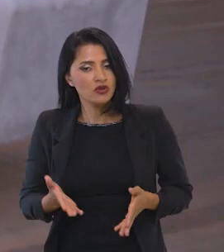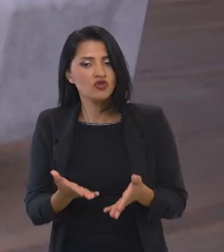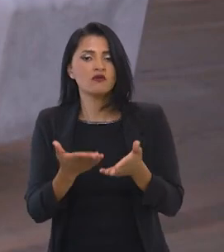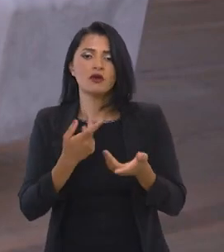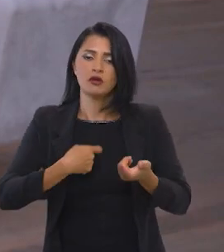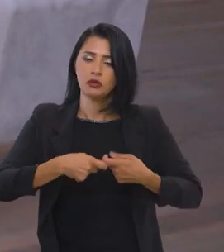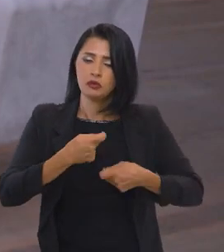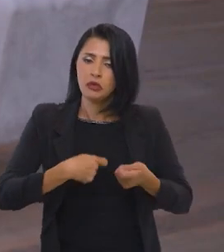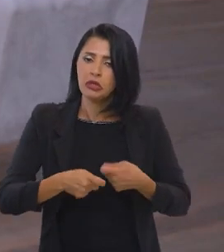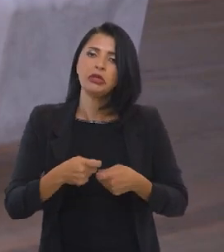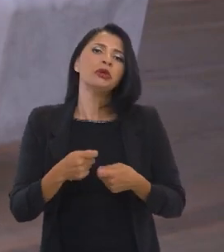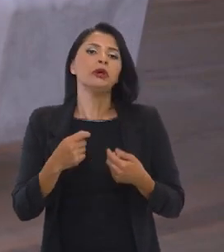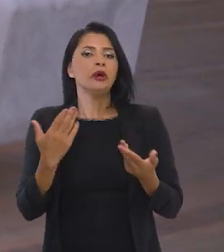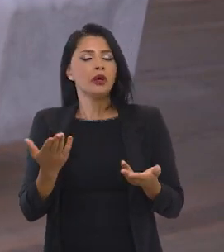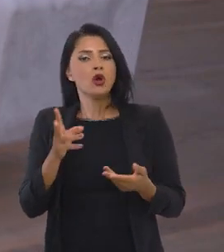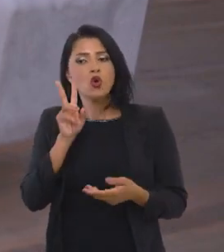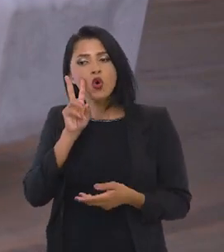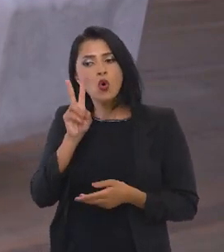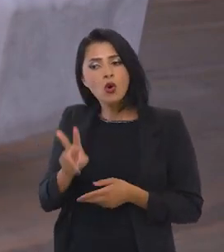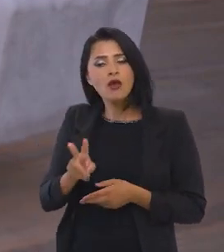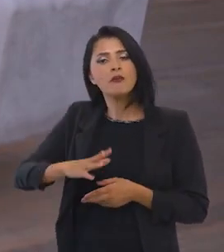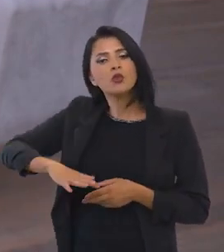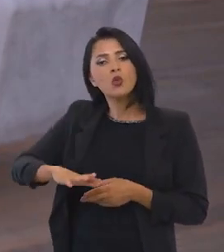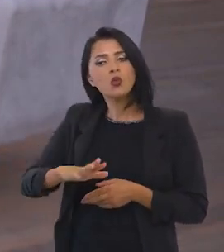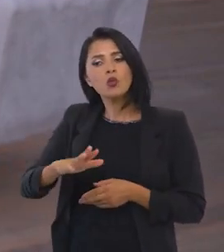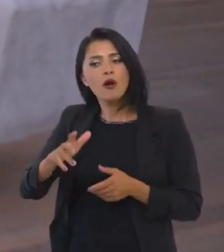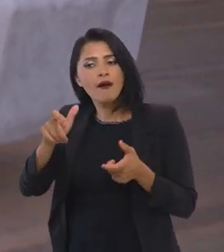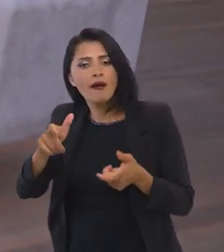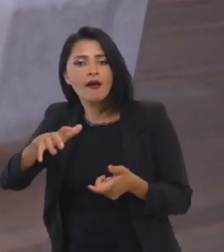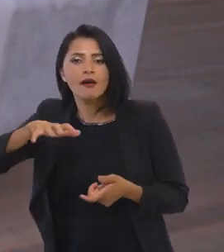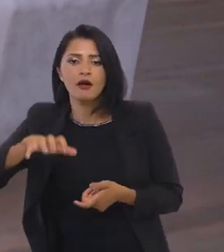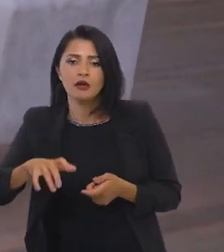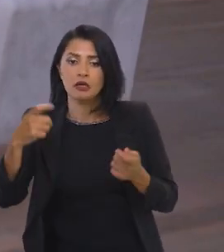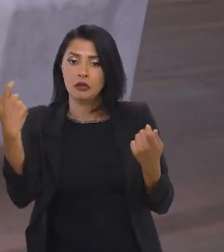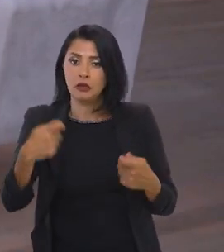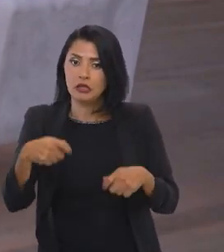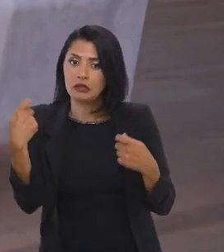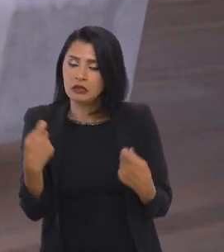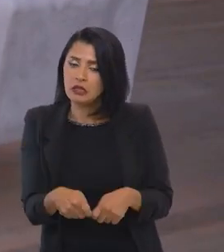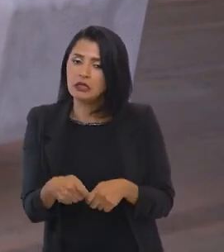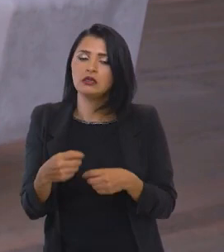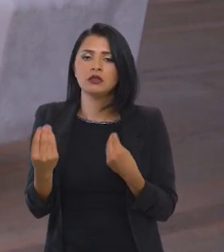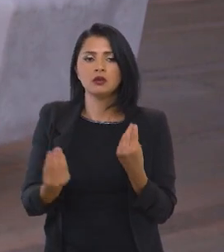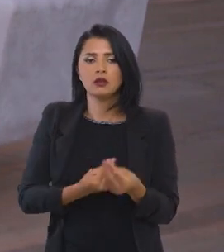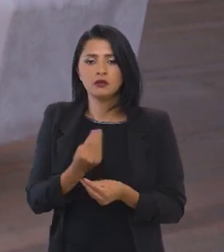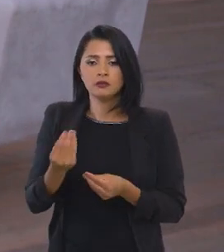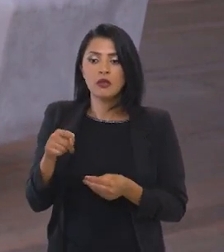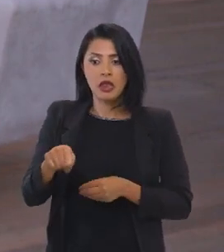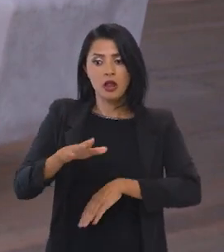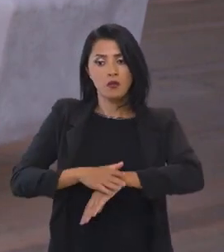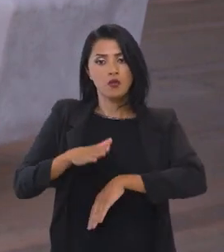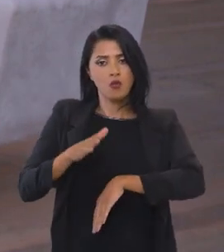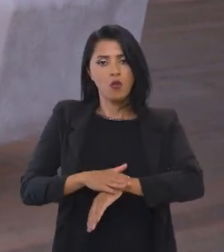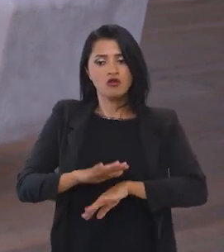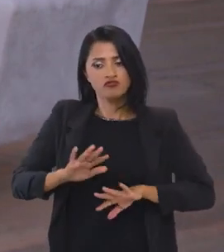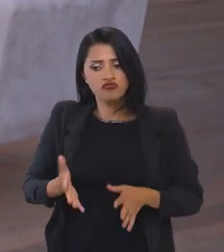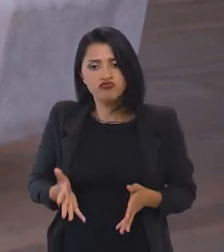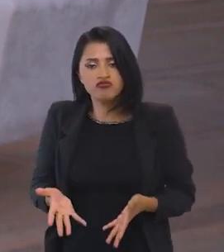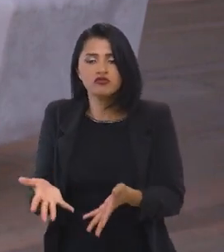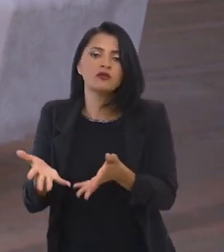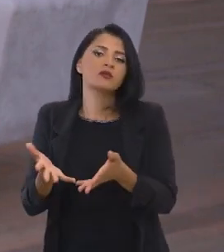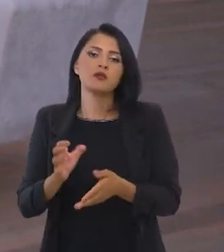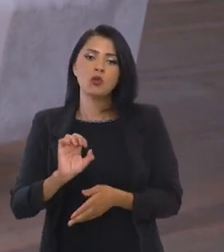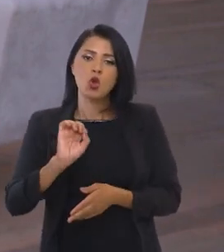incentivar a economia, olhar para determinado setor que precisa ser, naquele